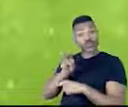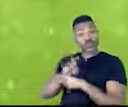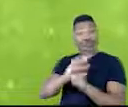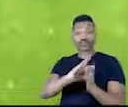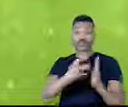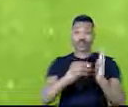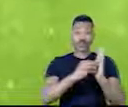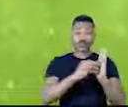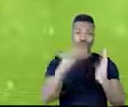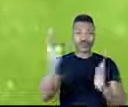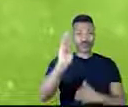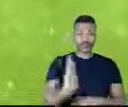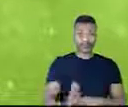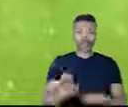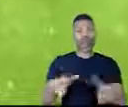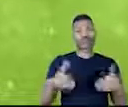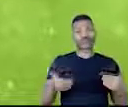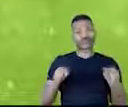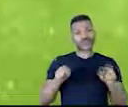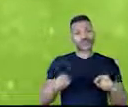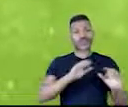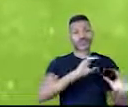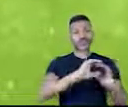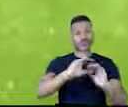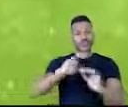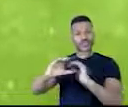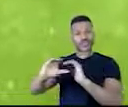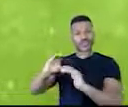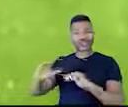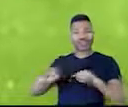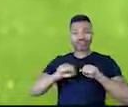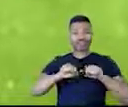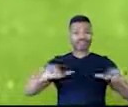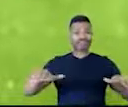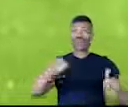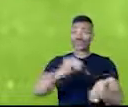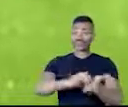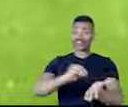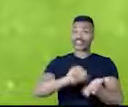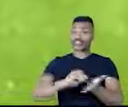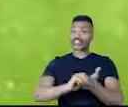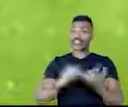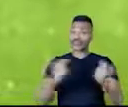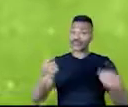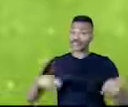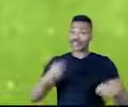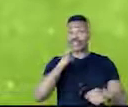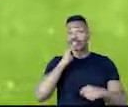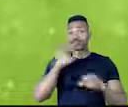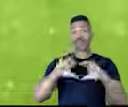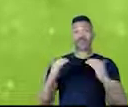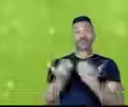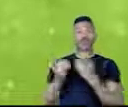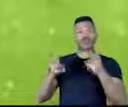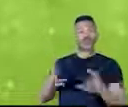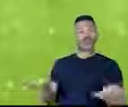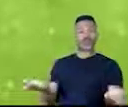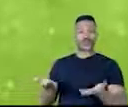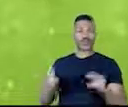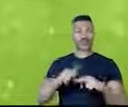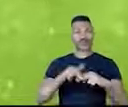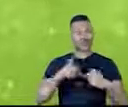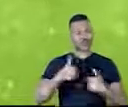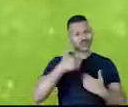E essa realidade, essa comunicação não chega aonde deveria chegar, que é em eventos como esse aqui. Então é por isso que eu agradeço